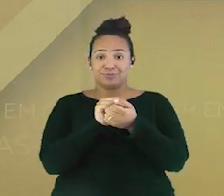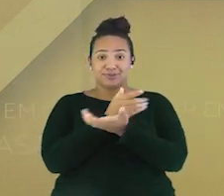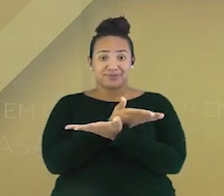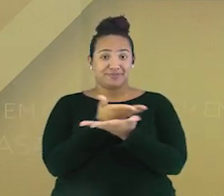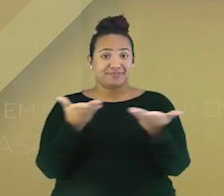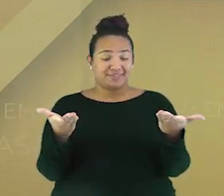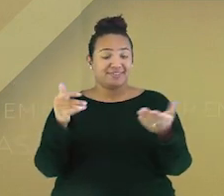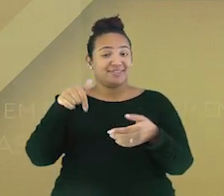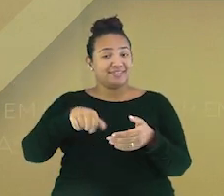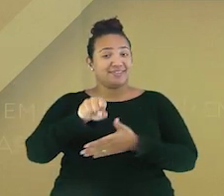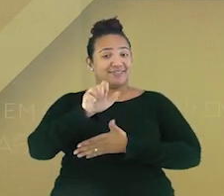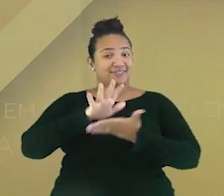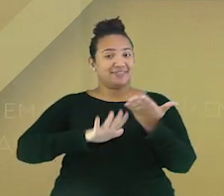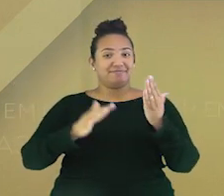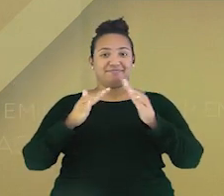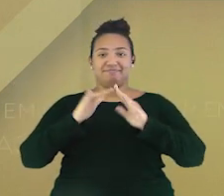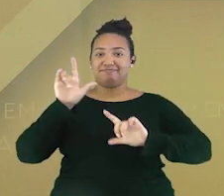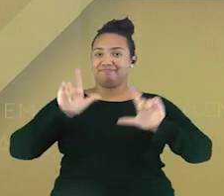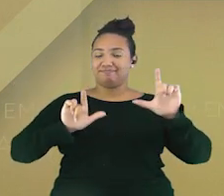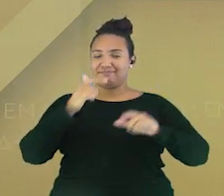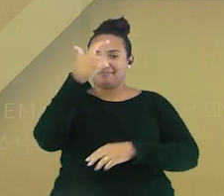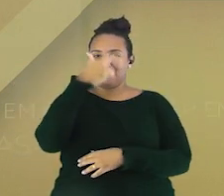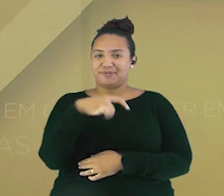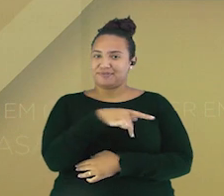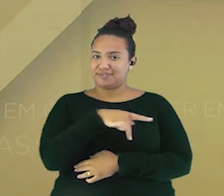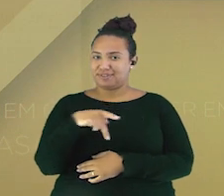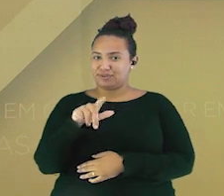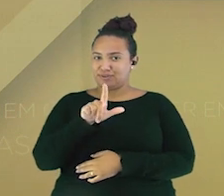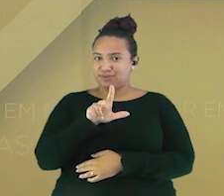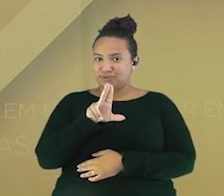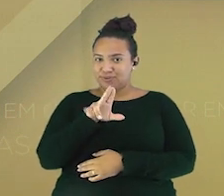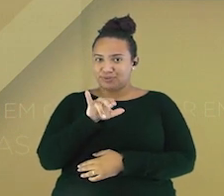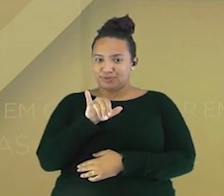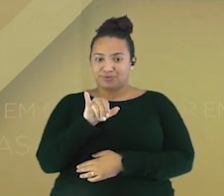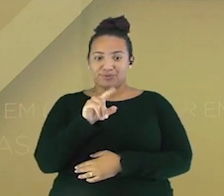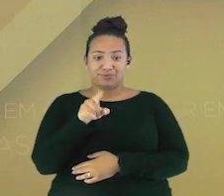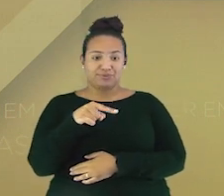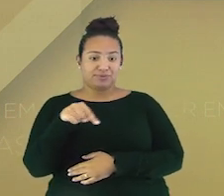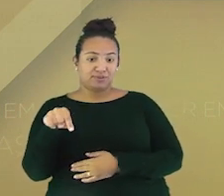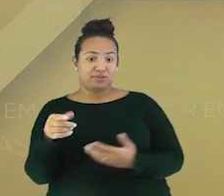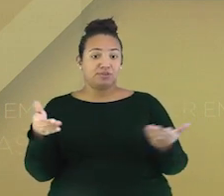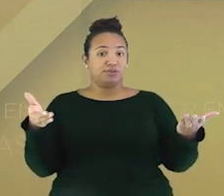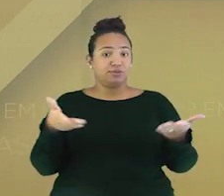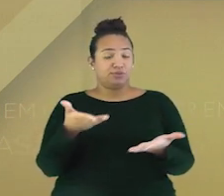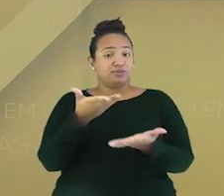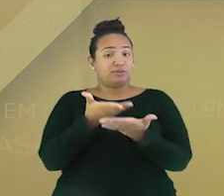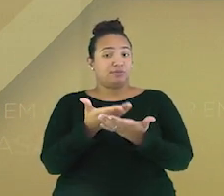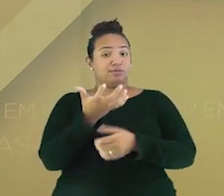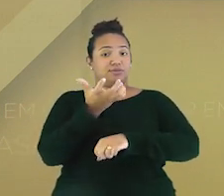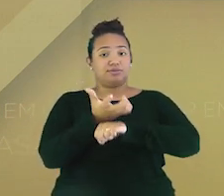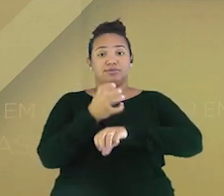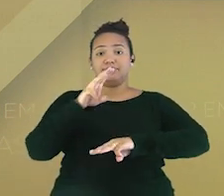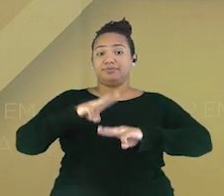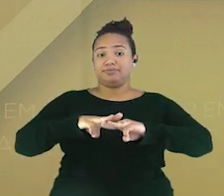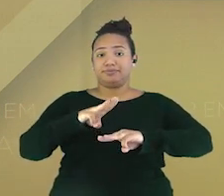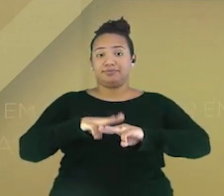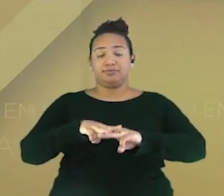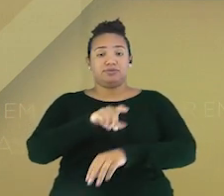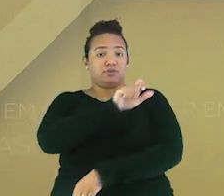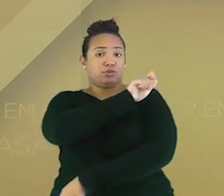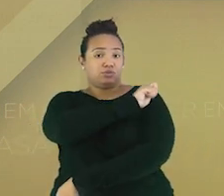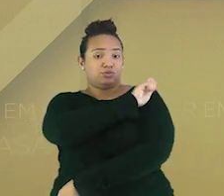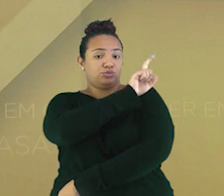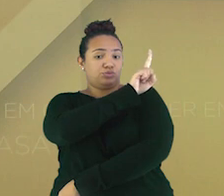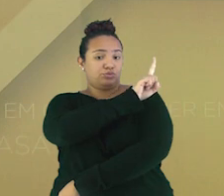Casa na TV. Eu sou o professor Luiz Gustavo e essa é a nossa aula de matemática para os estudantes do primeiro ao terceiro ano do